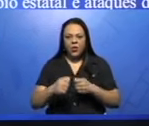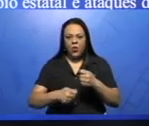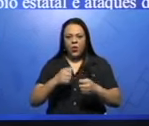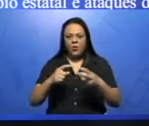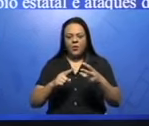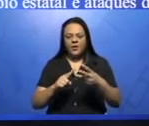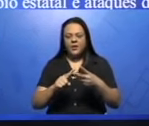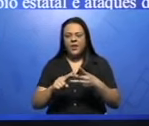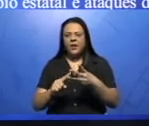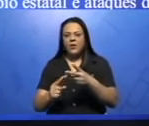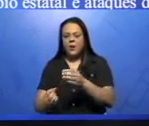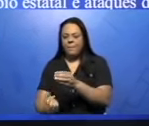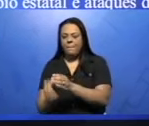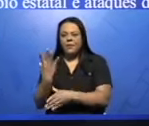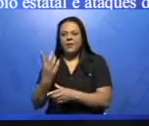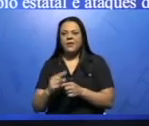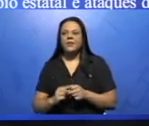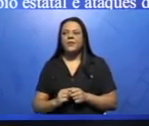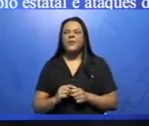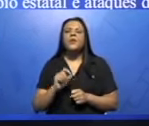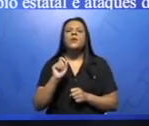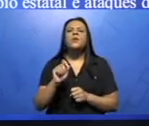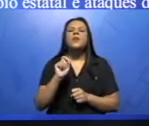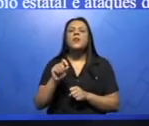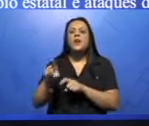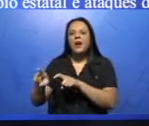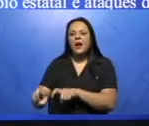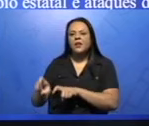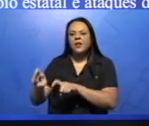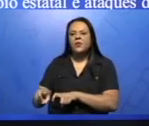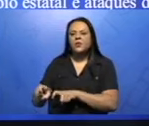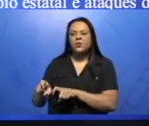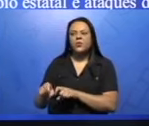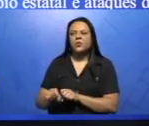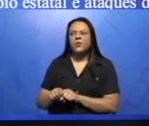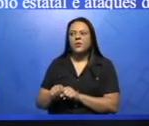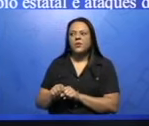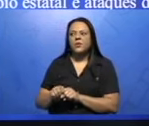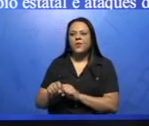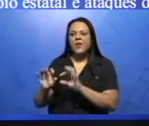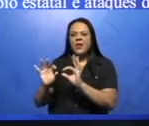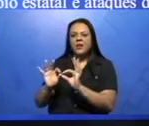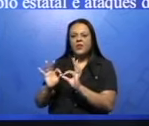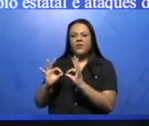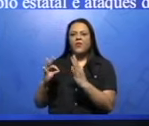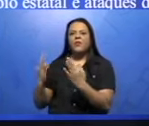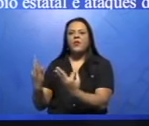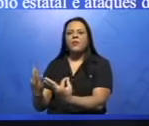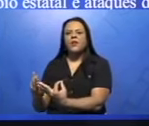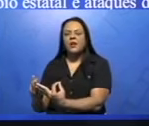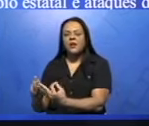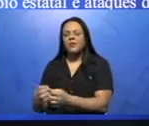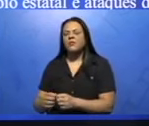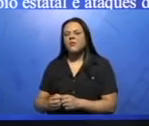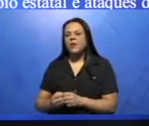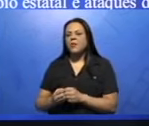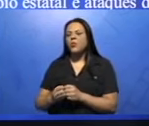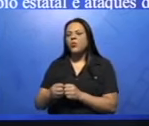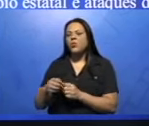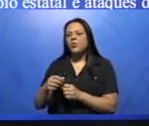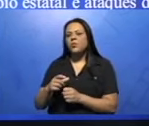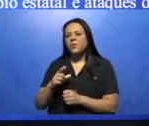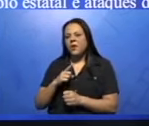Vamos falar sobre elas. A agricultura de subsistência, ela ocupa a maior parte dos trabalhadores do continente africano,